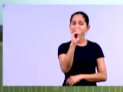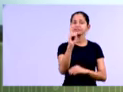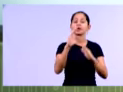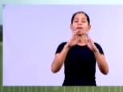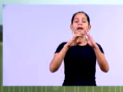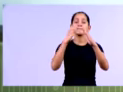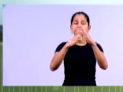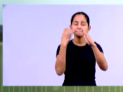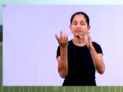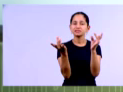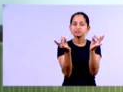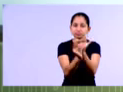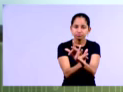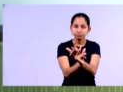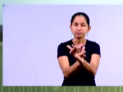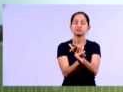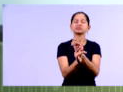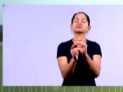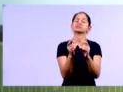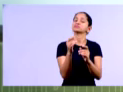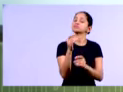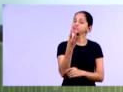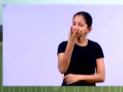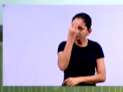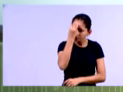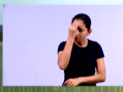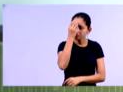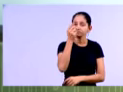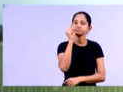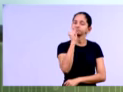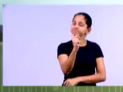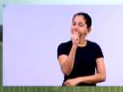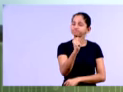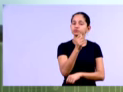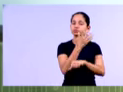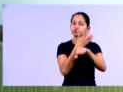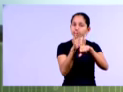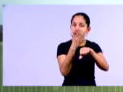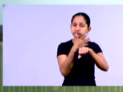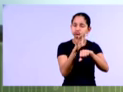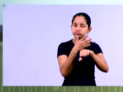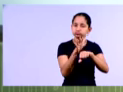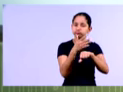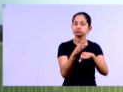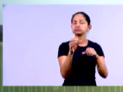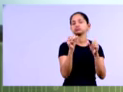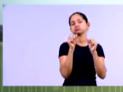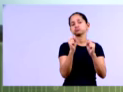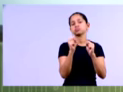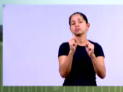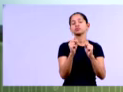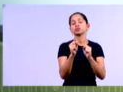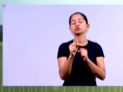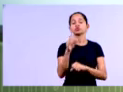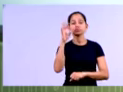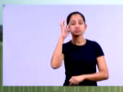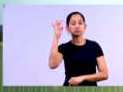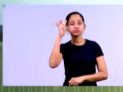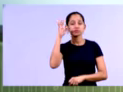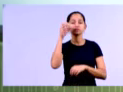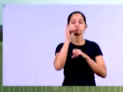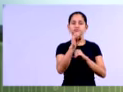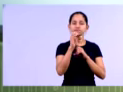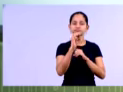indicadores que multiplicados aí pelos números já estipulados pela equação do modelo do Kenneth, né, permite você